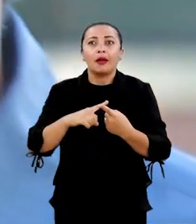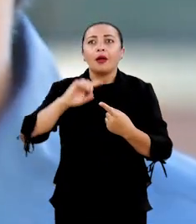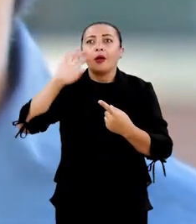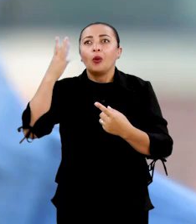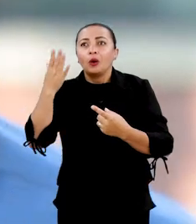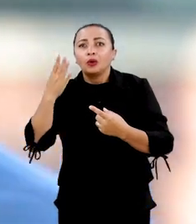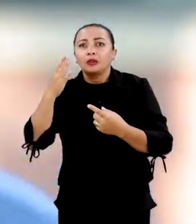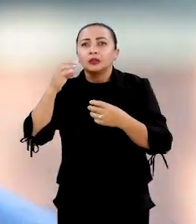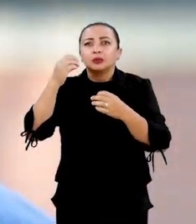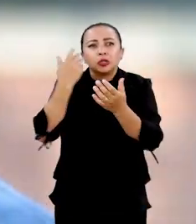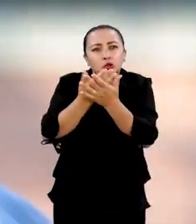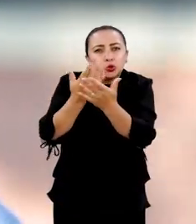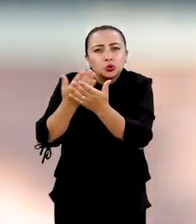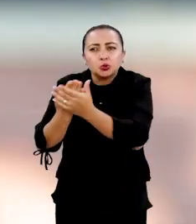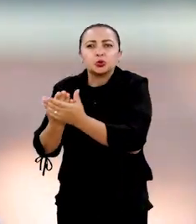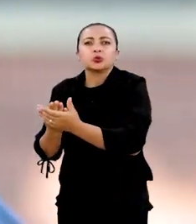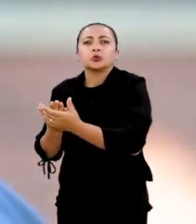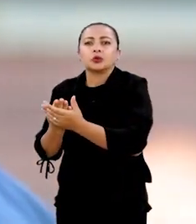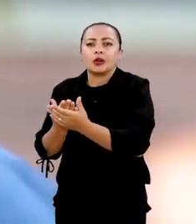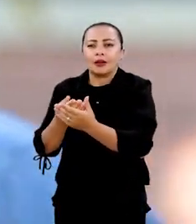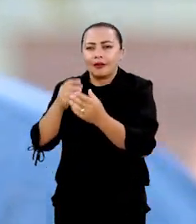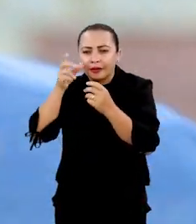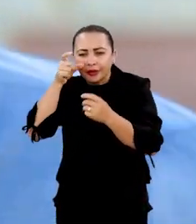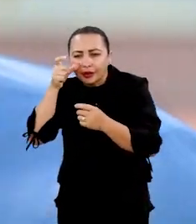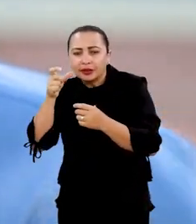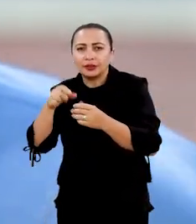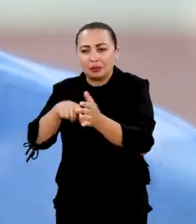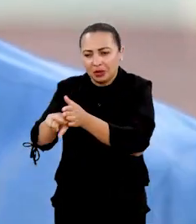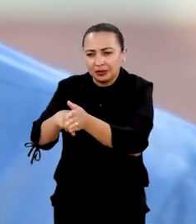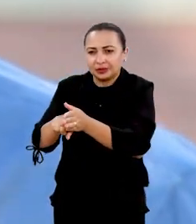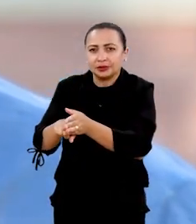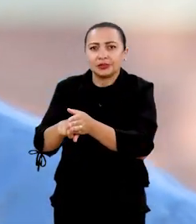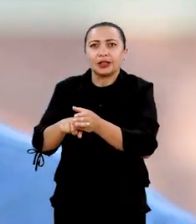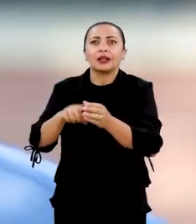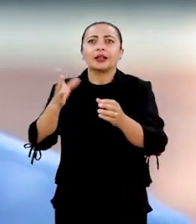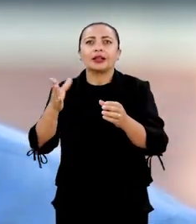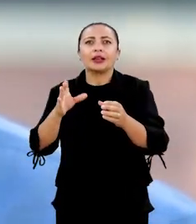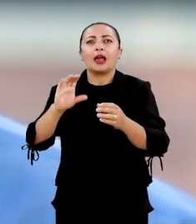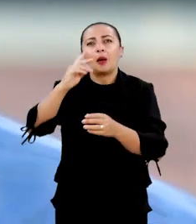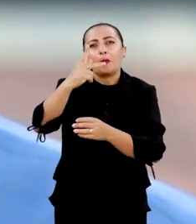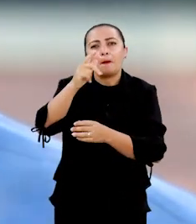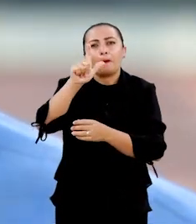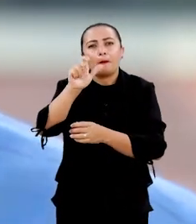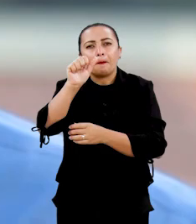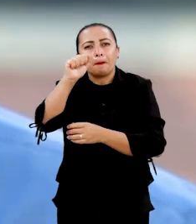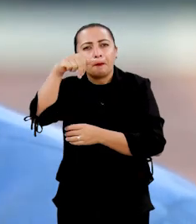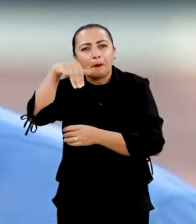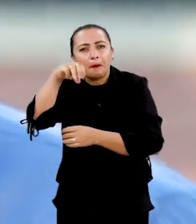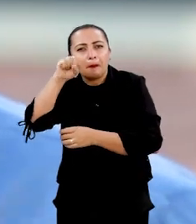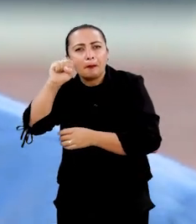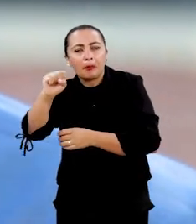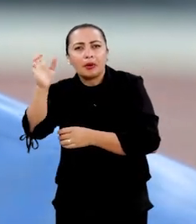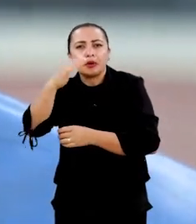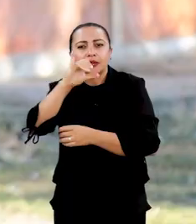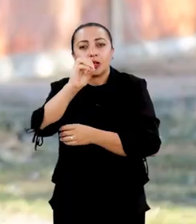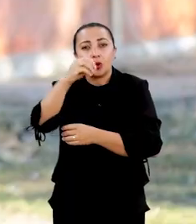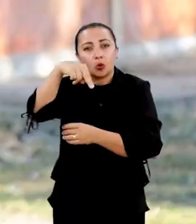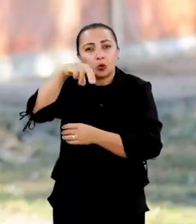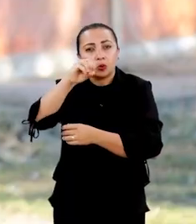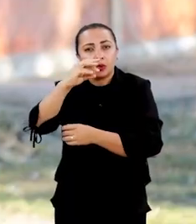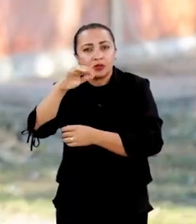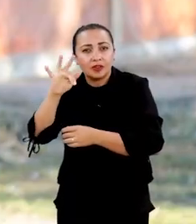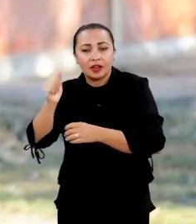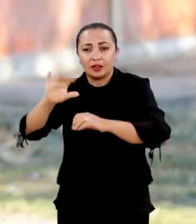É porque o fenômeno que tínhamos interesse na pesquisa, que era o fenômeno do plasma, estudar o plasma ionosférico,